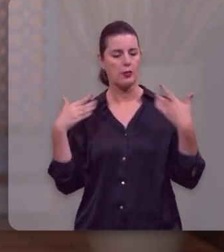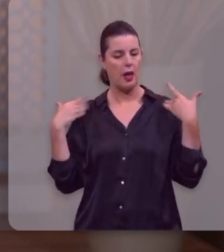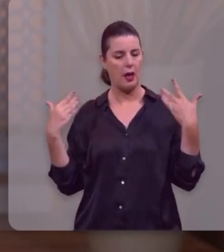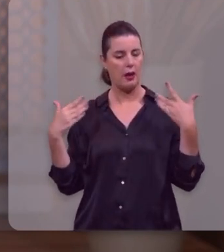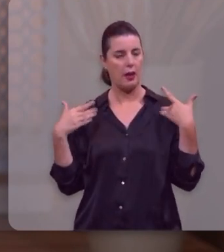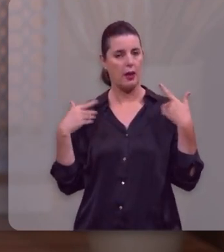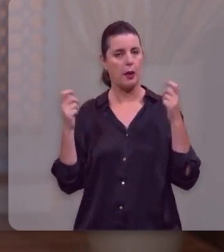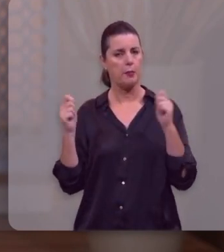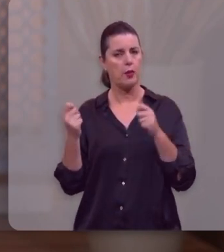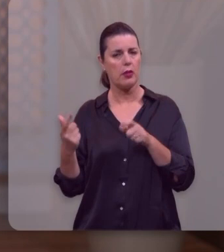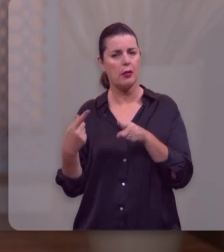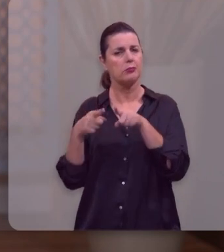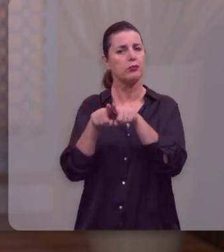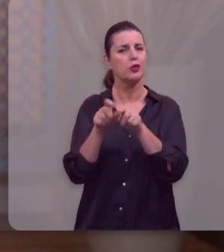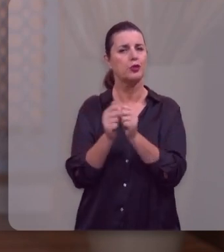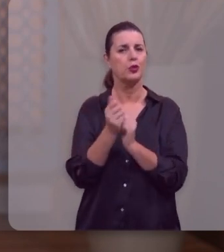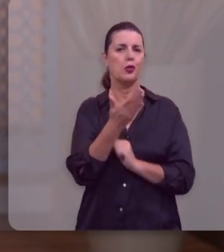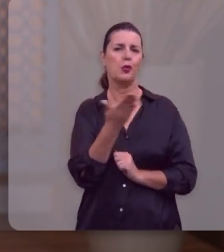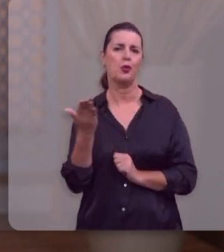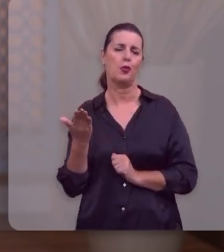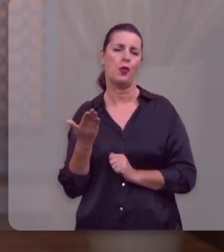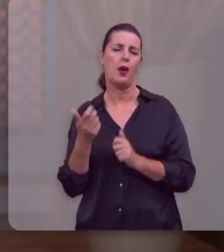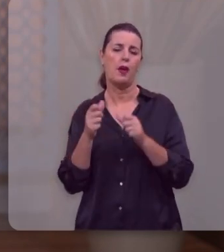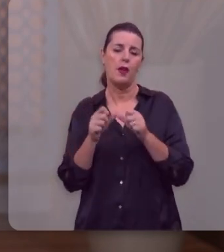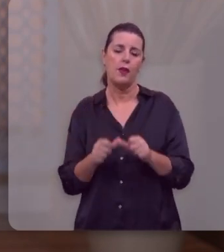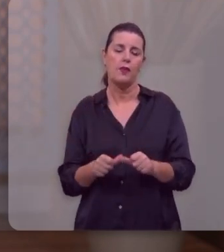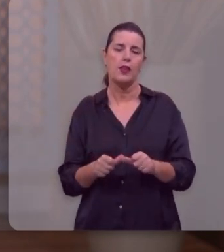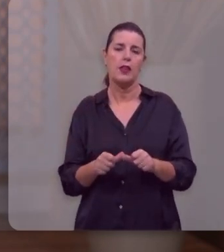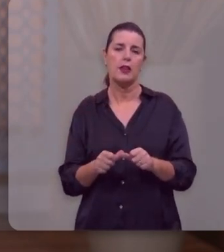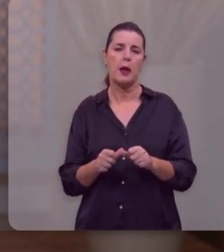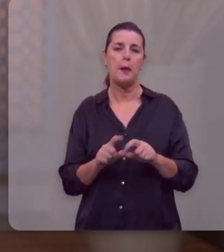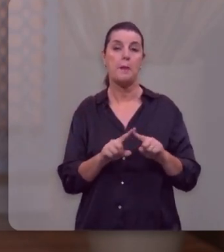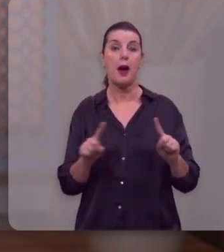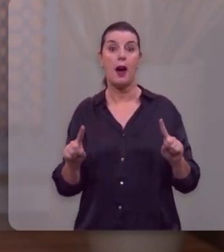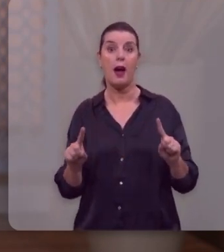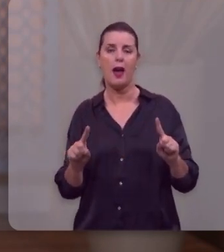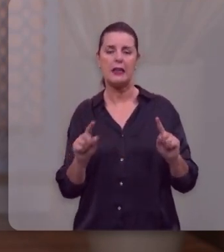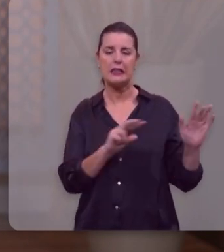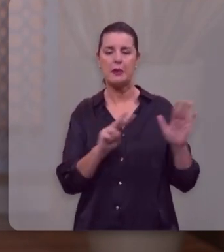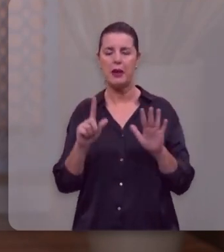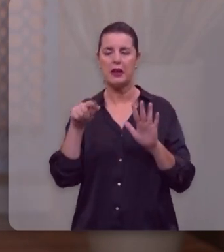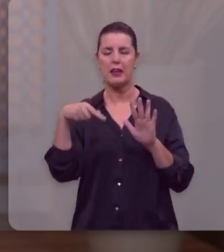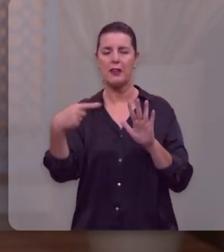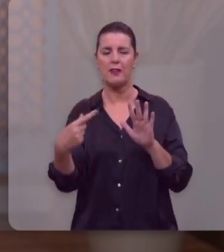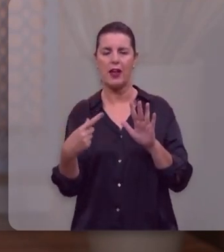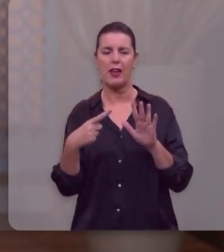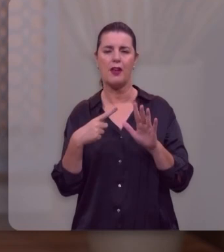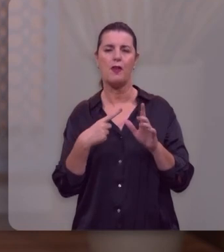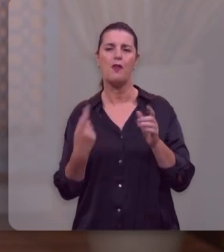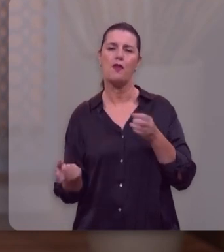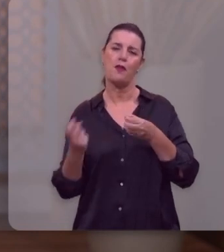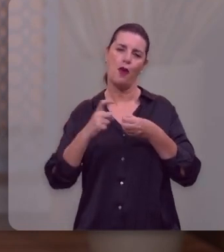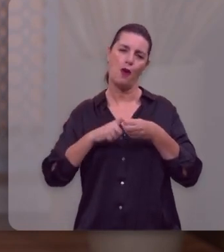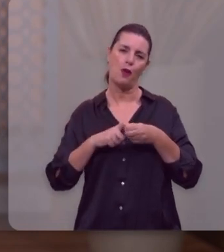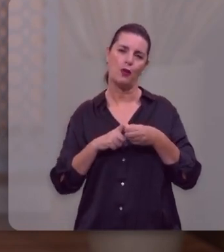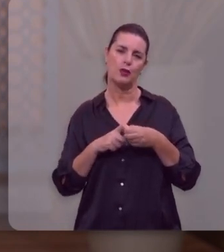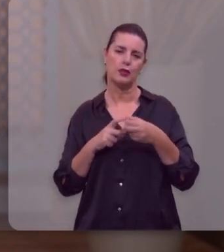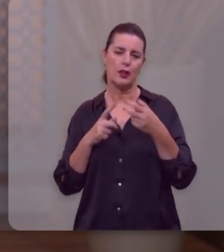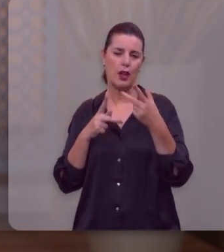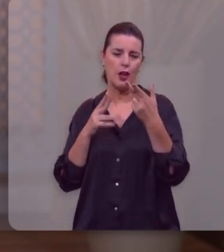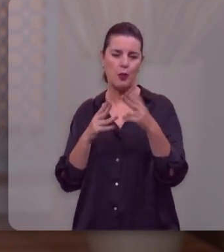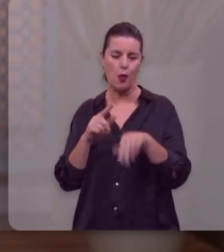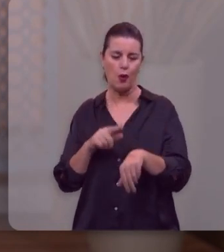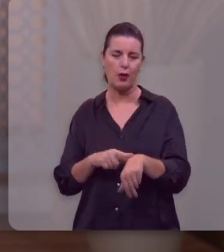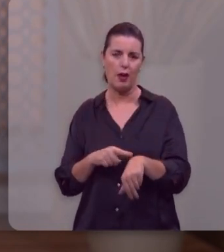Nós nos alegramos de poder caminhar com você e vamos ficando por aqui, mas na semana que vem estaremos de